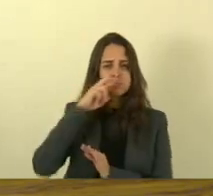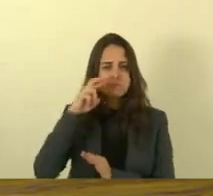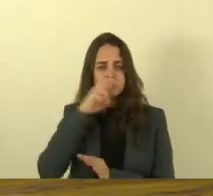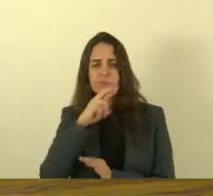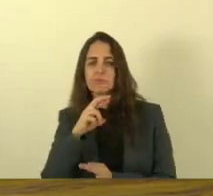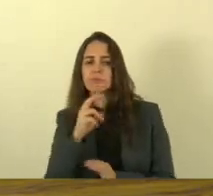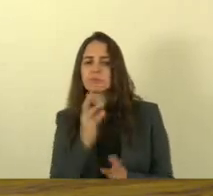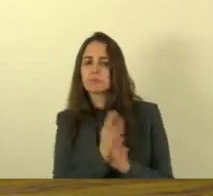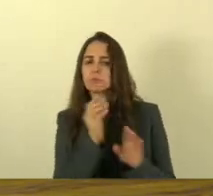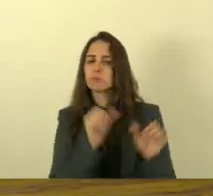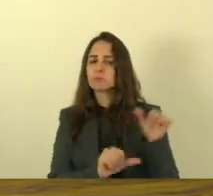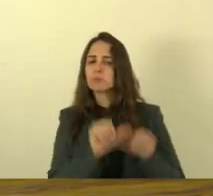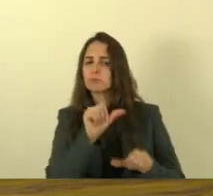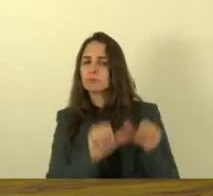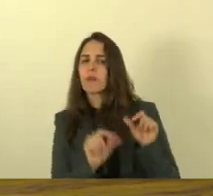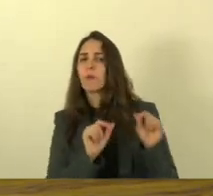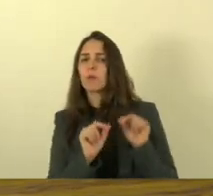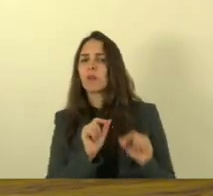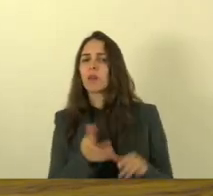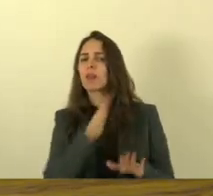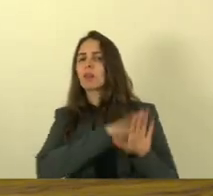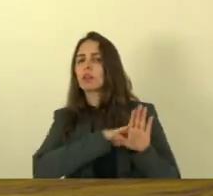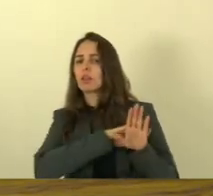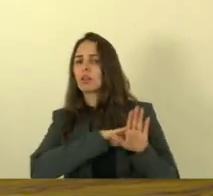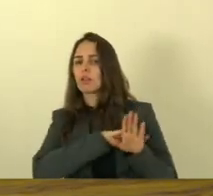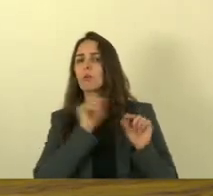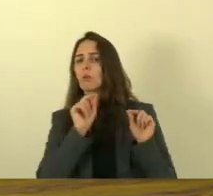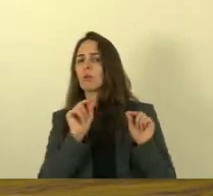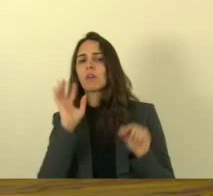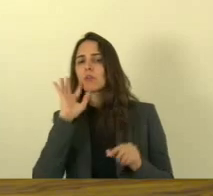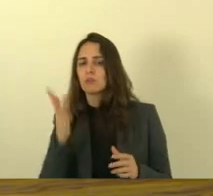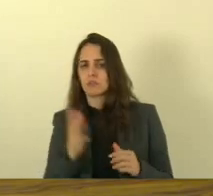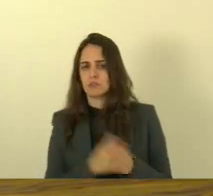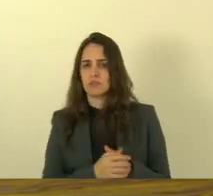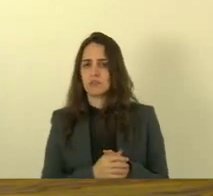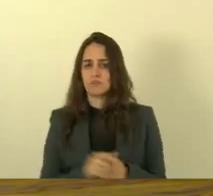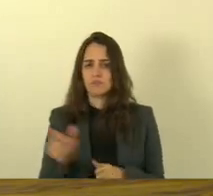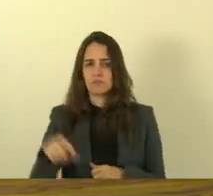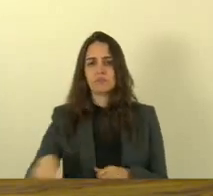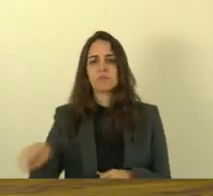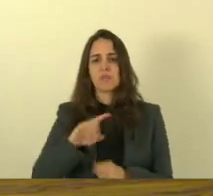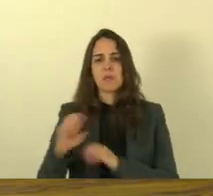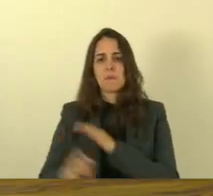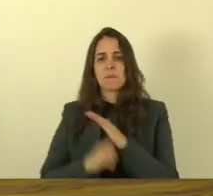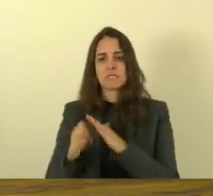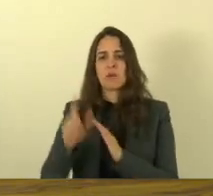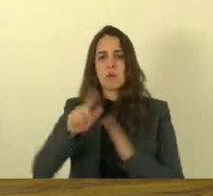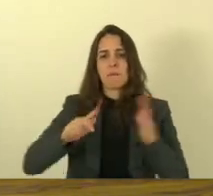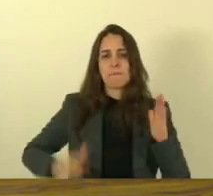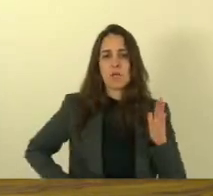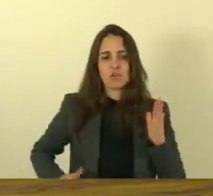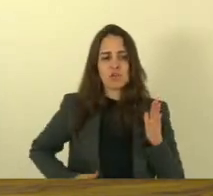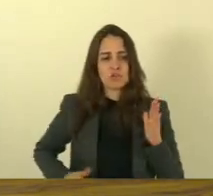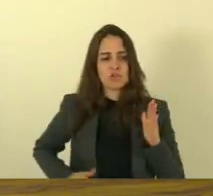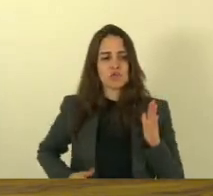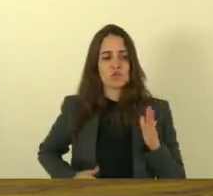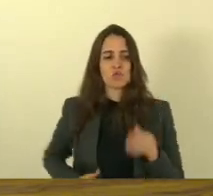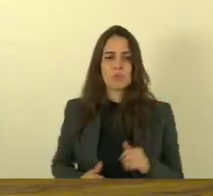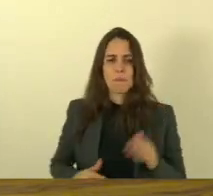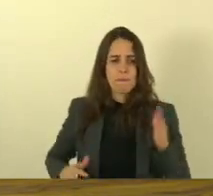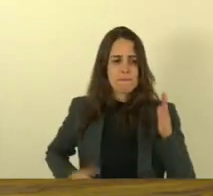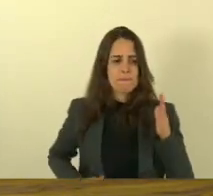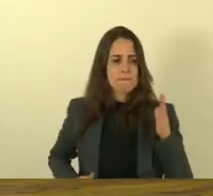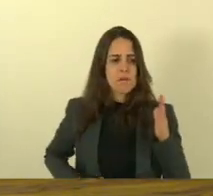quem está por trás dessa facutaia esses empresários bandidos que se instalaram